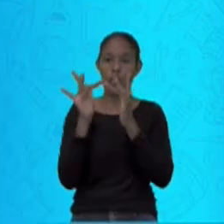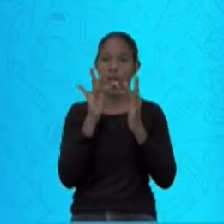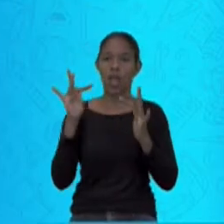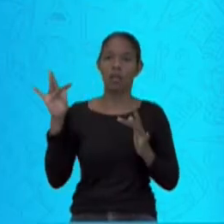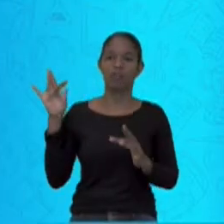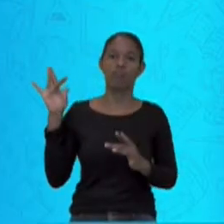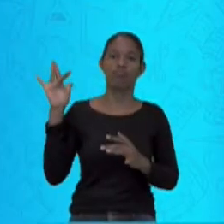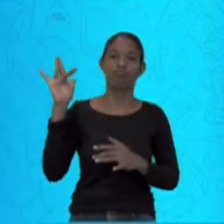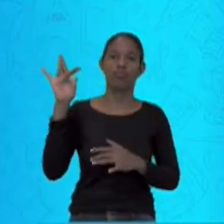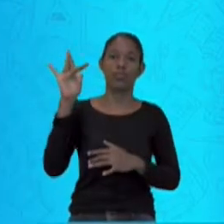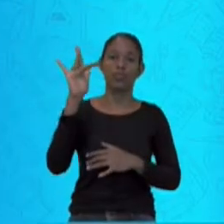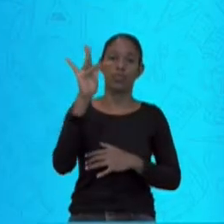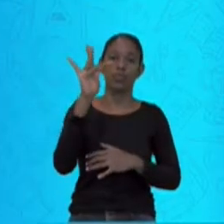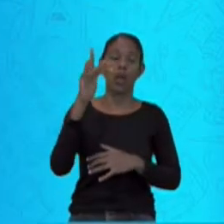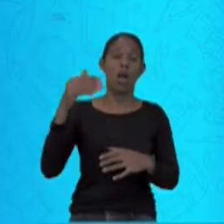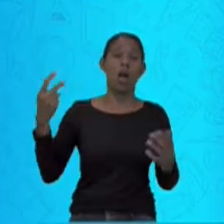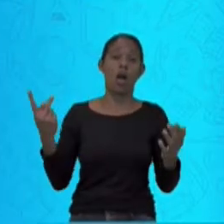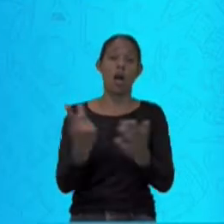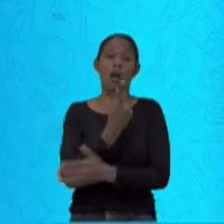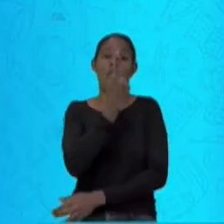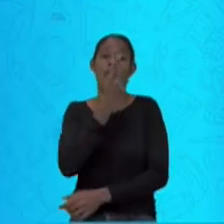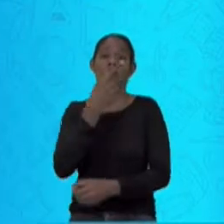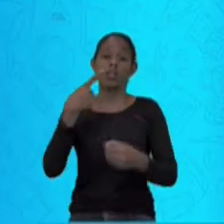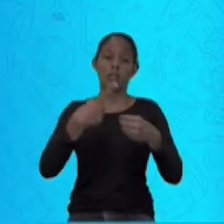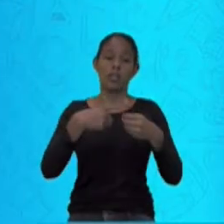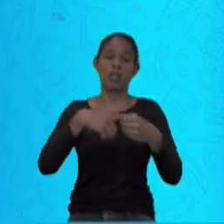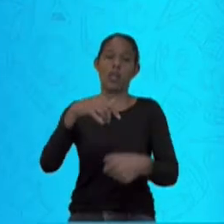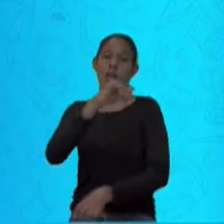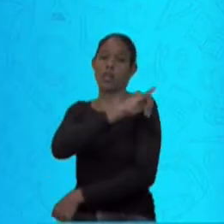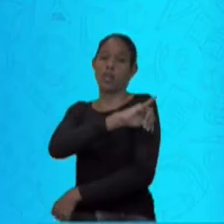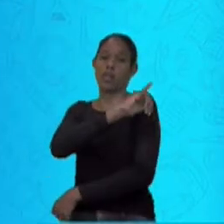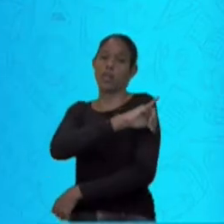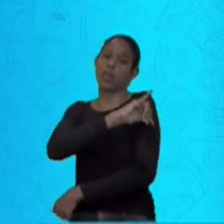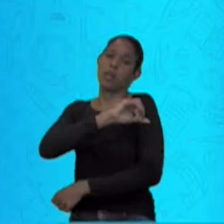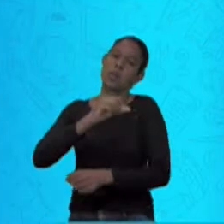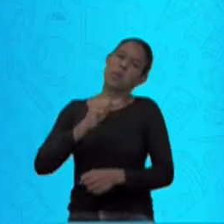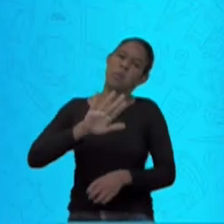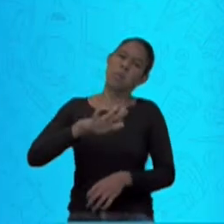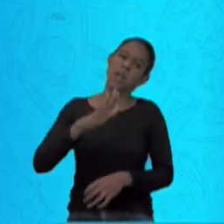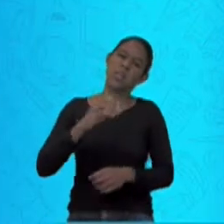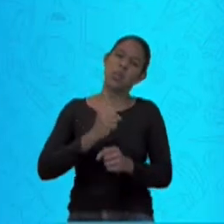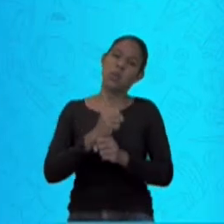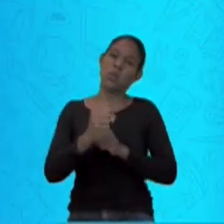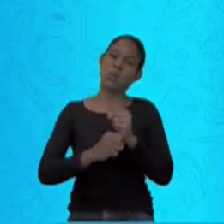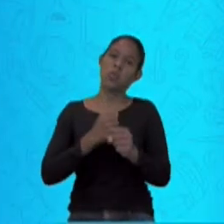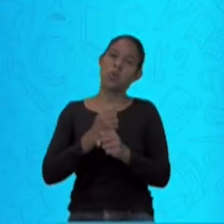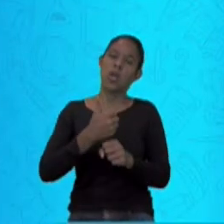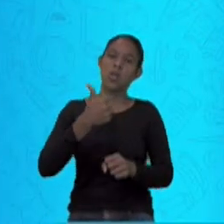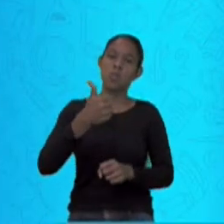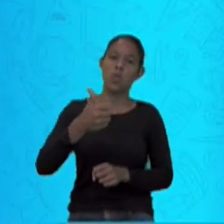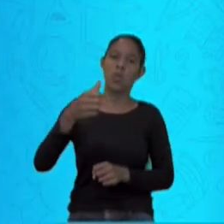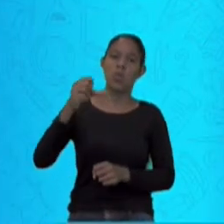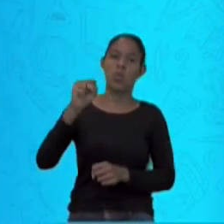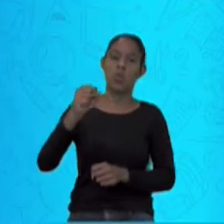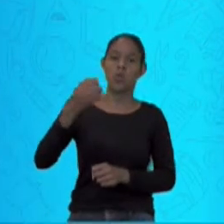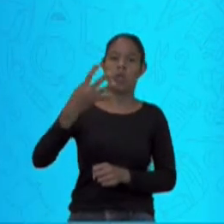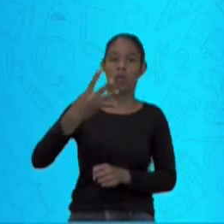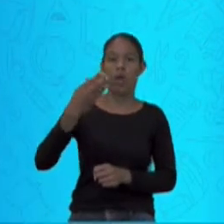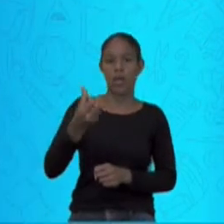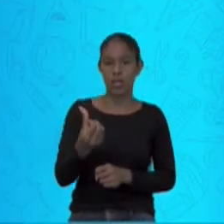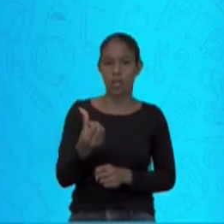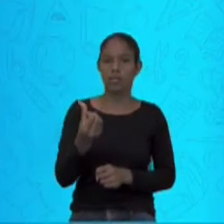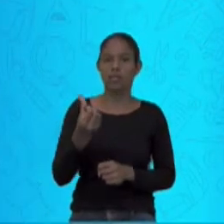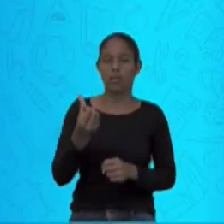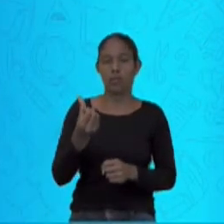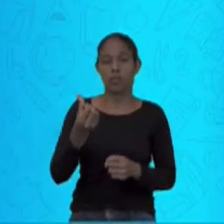aconteceu no Rio de Janeiro, aproximadamente em 1846, proveniente dos navios negreiros. Então, nós